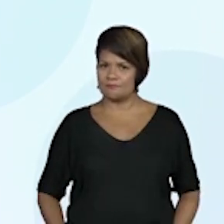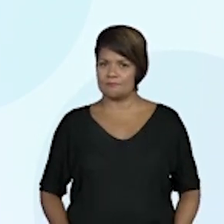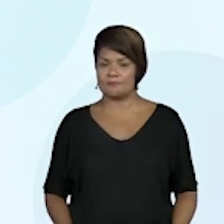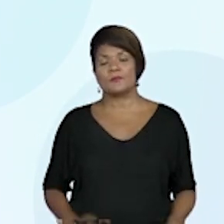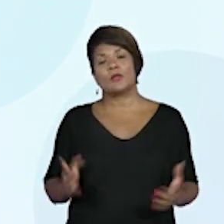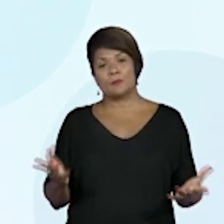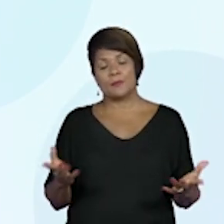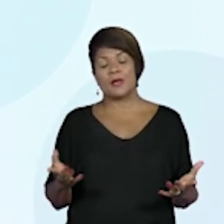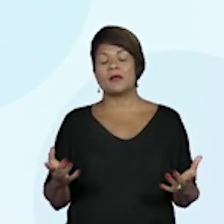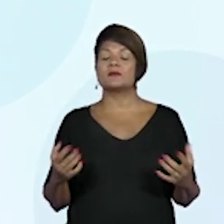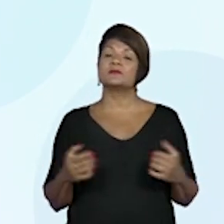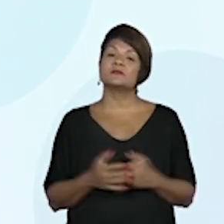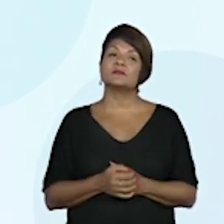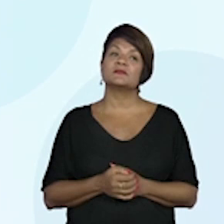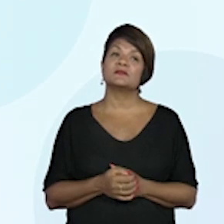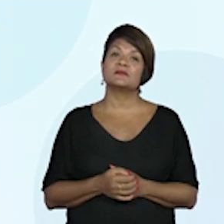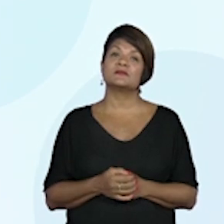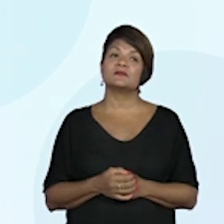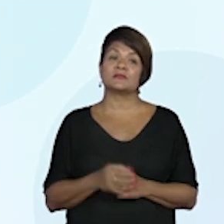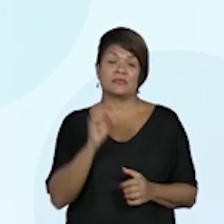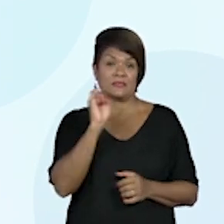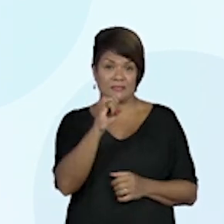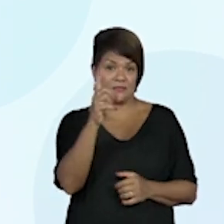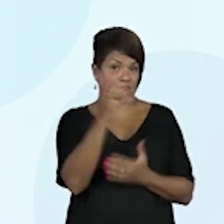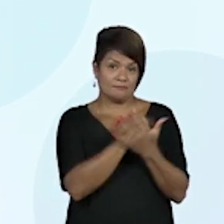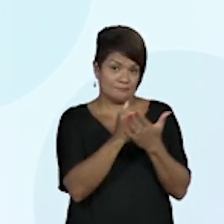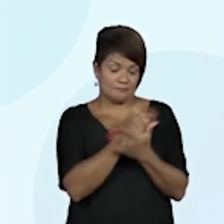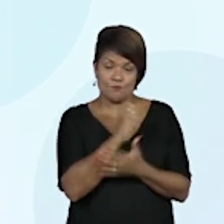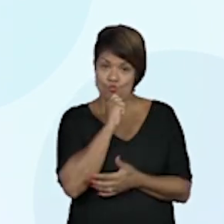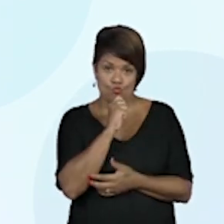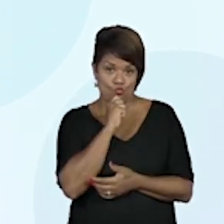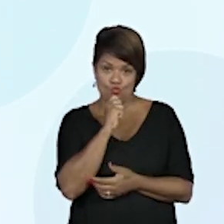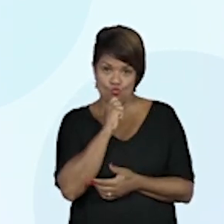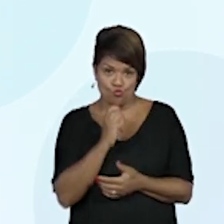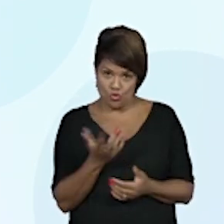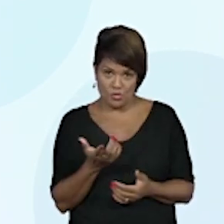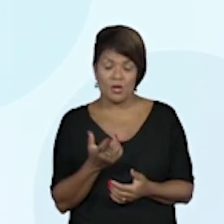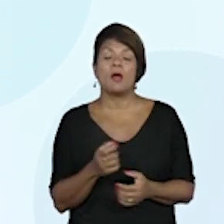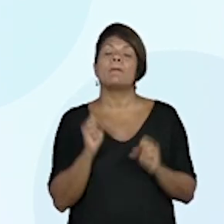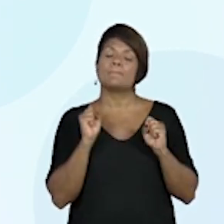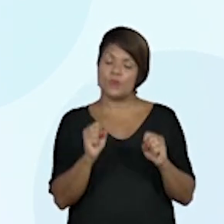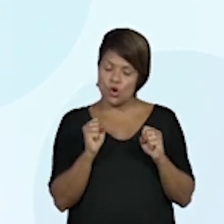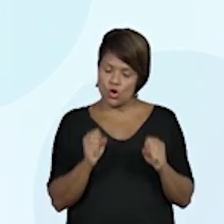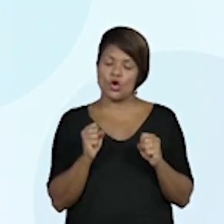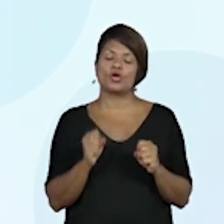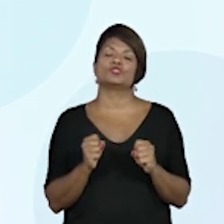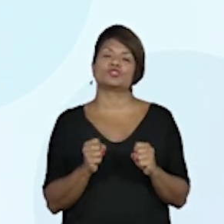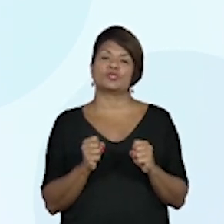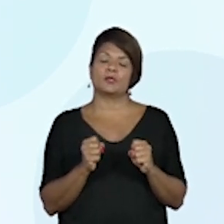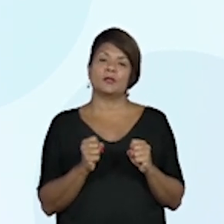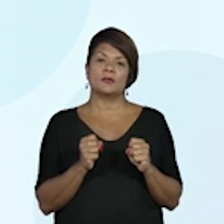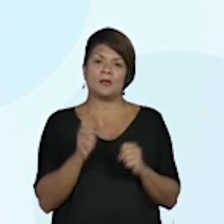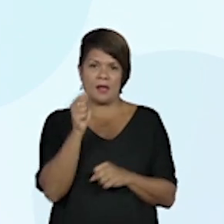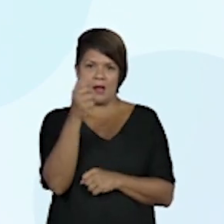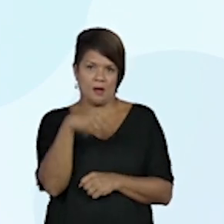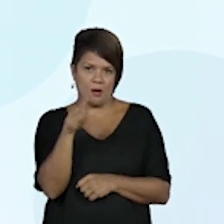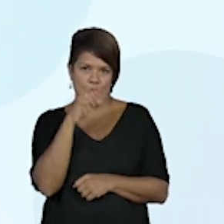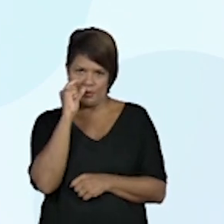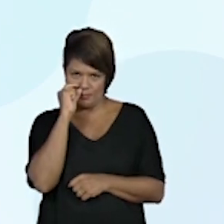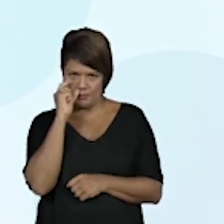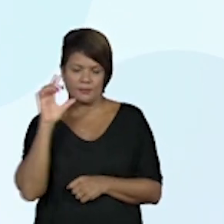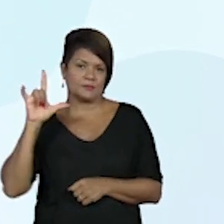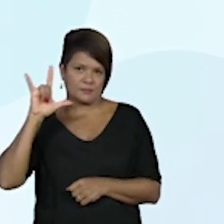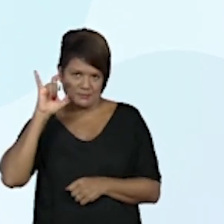da semana passada. Quem não fez o desenho, pode fazer, me marca, tá bom? No Instagram,